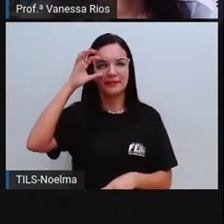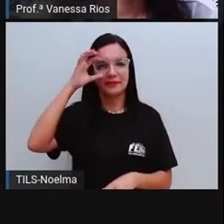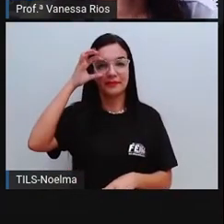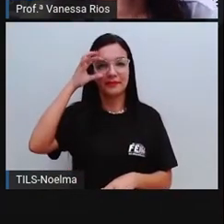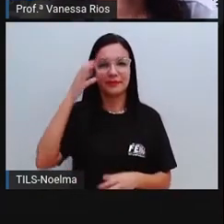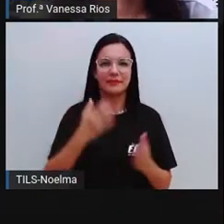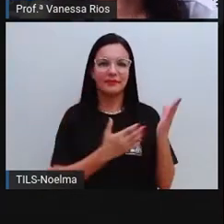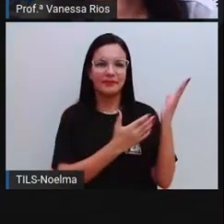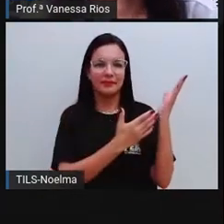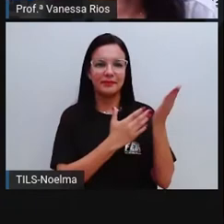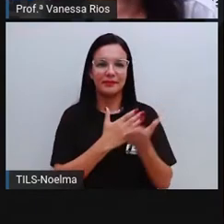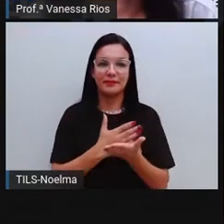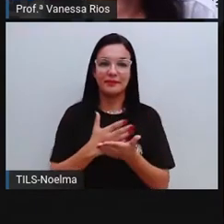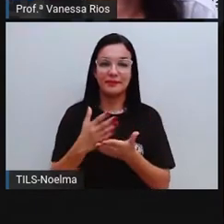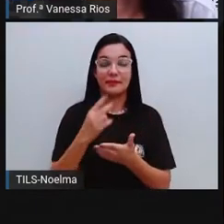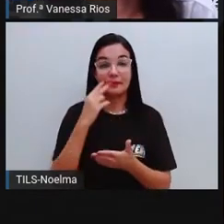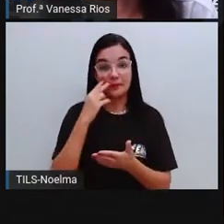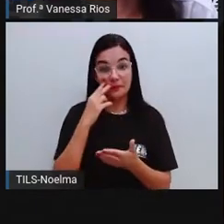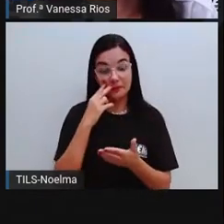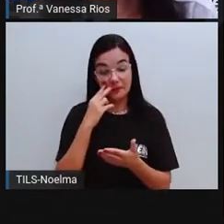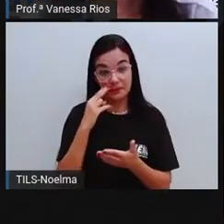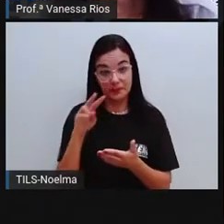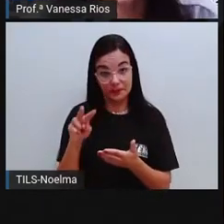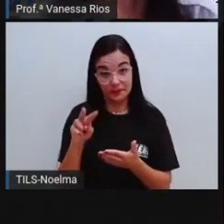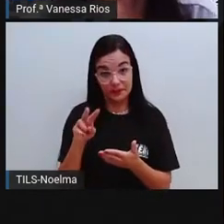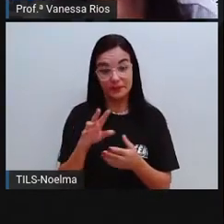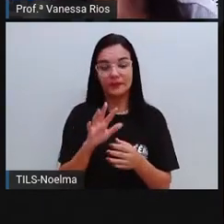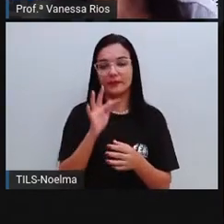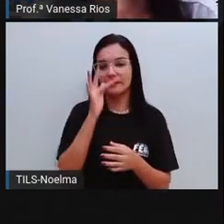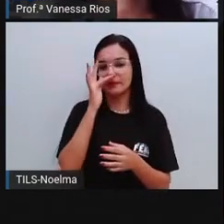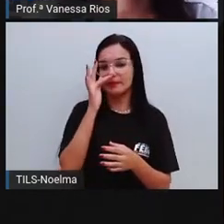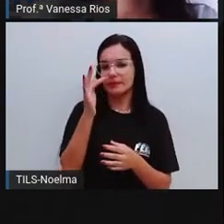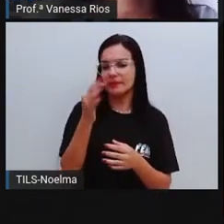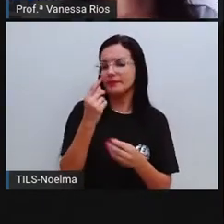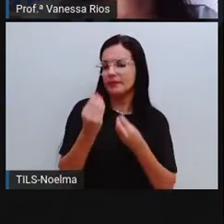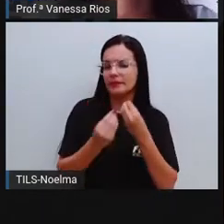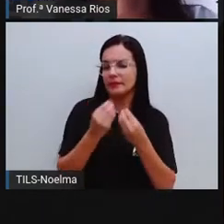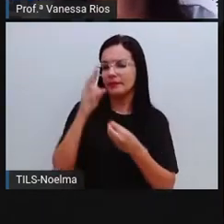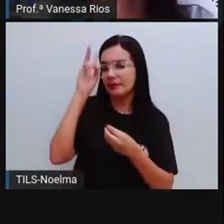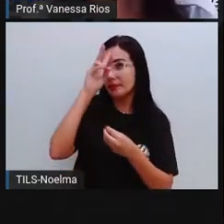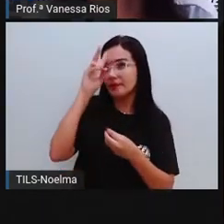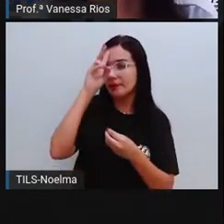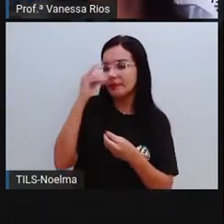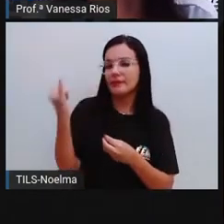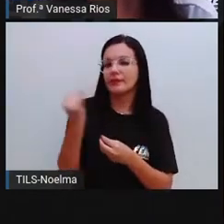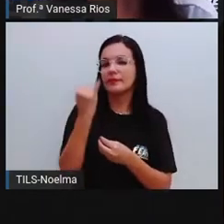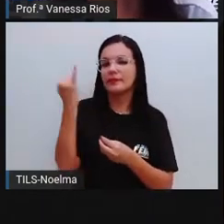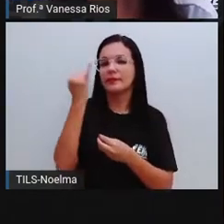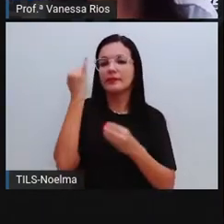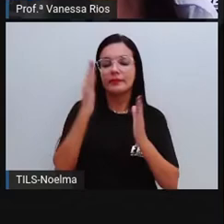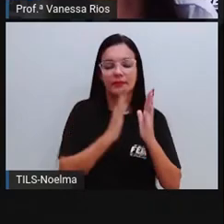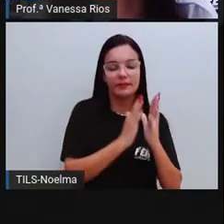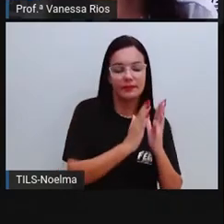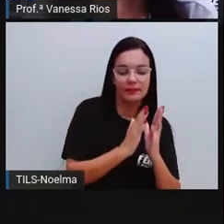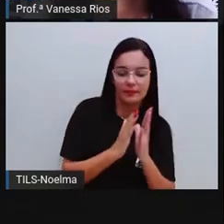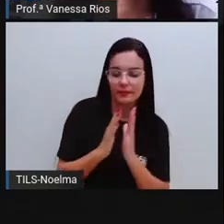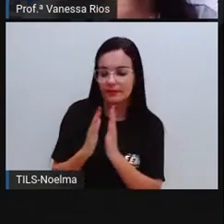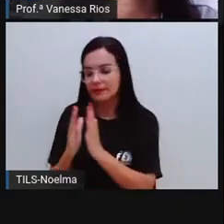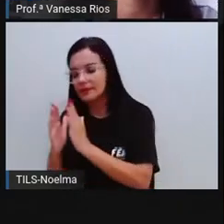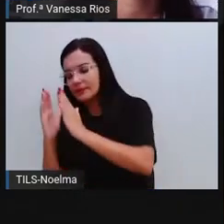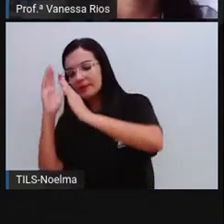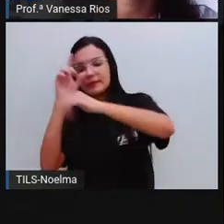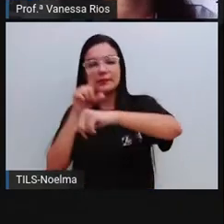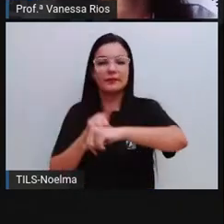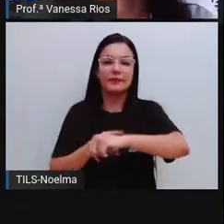E aí para começar para trás a observação dessa imagem, para relembrarmos aí a importância da passagem do tempo e